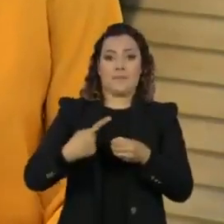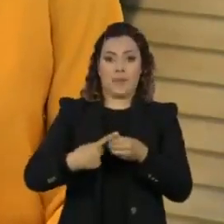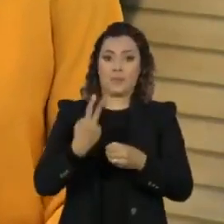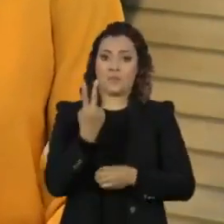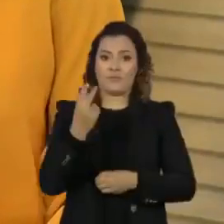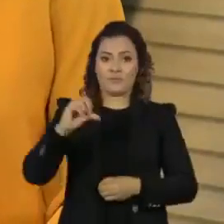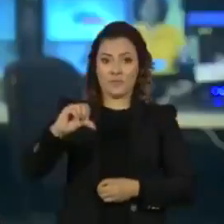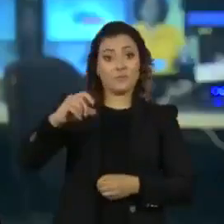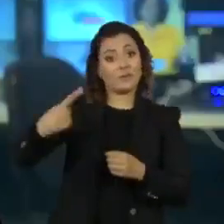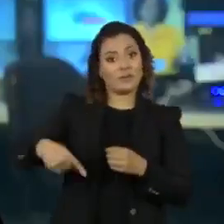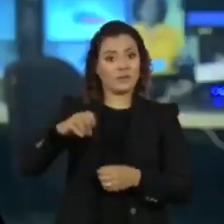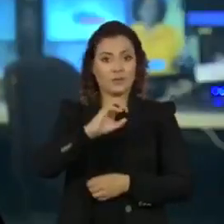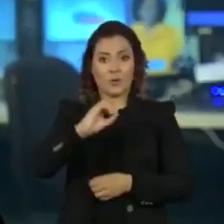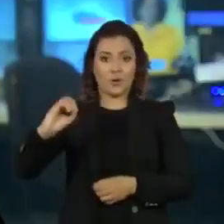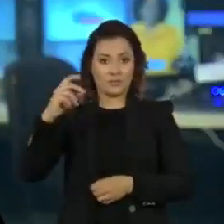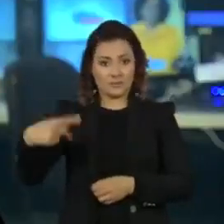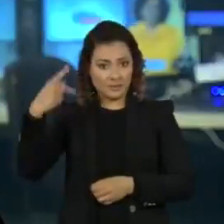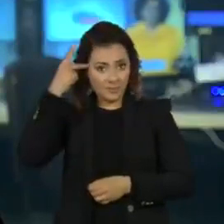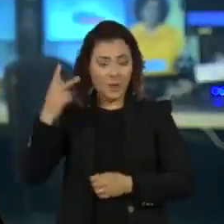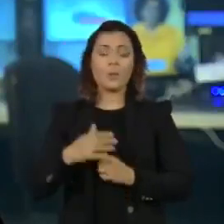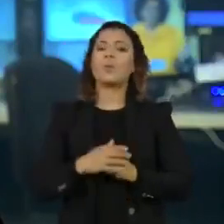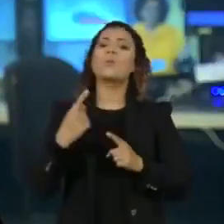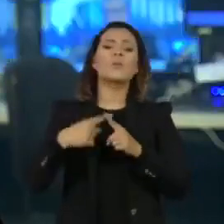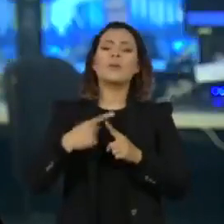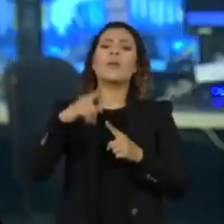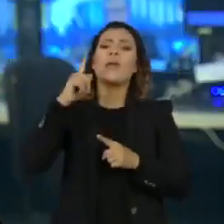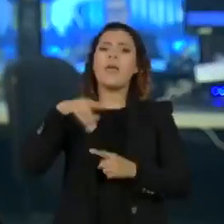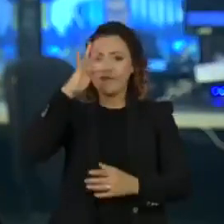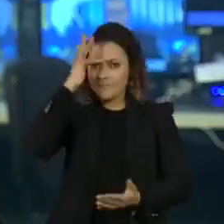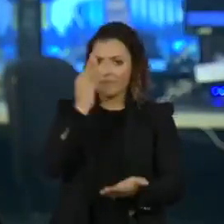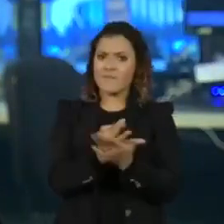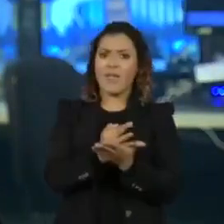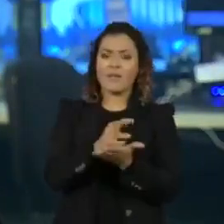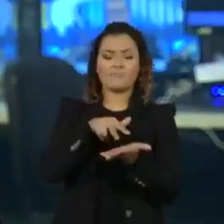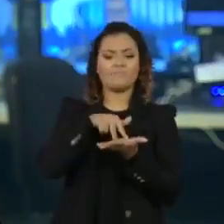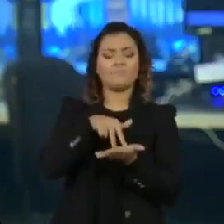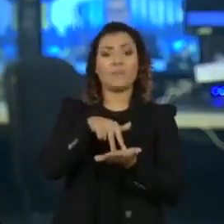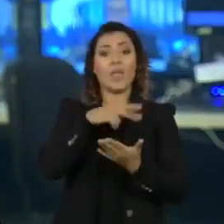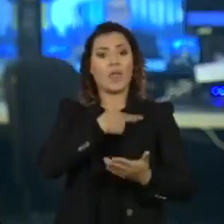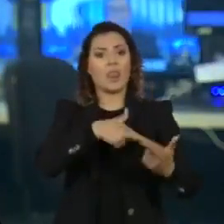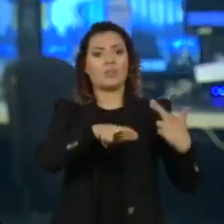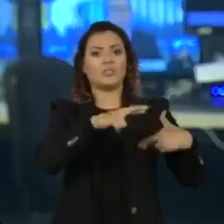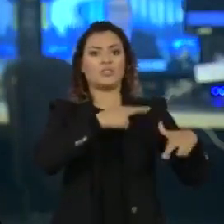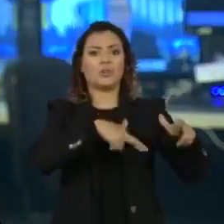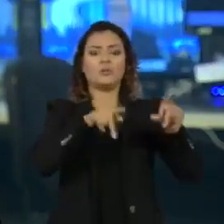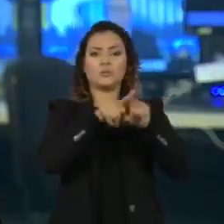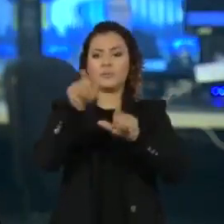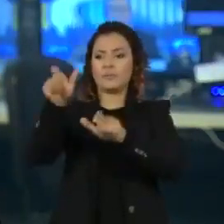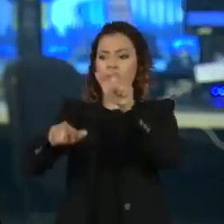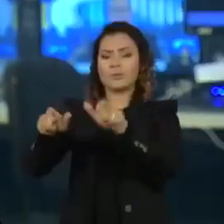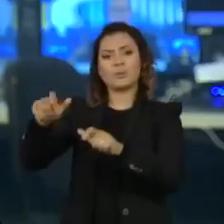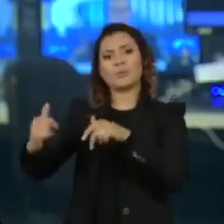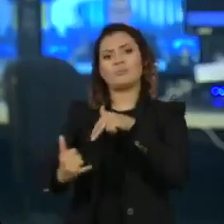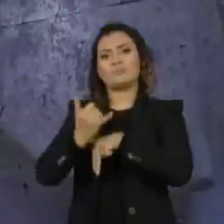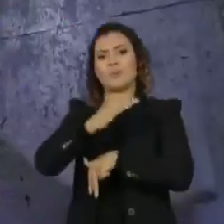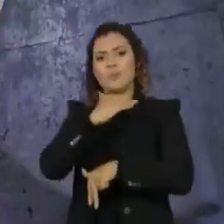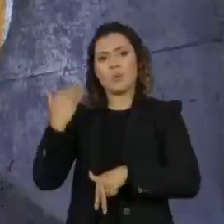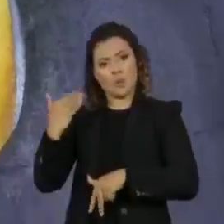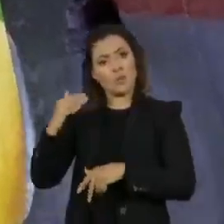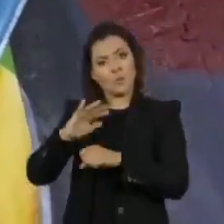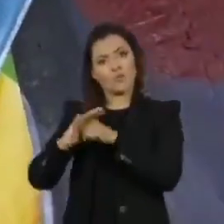região oeste de São Paulo. É um memorial pela fé, pela coexistência das religiões e pelas vítimas da Covid-19.